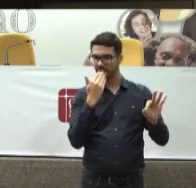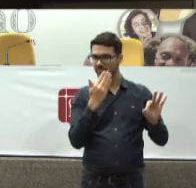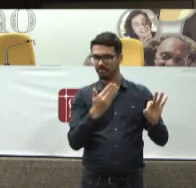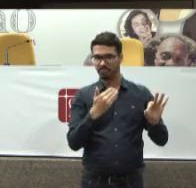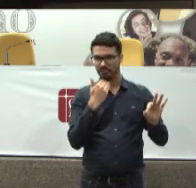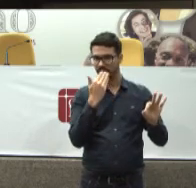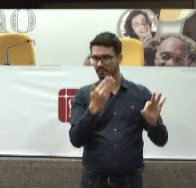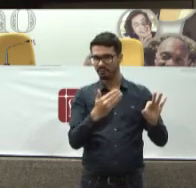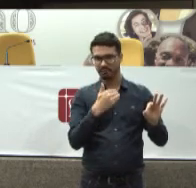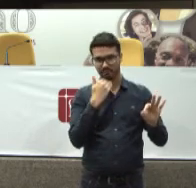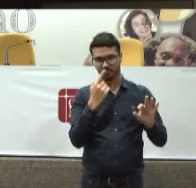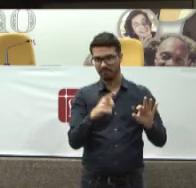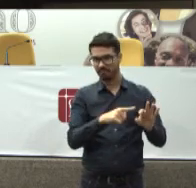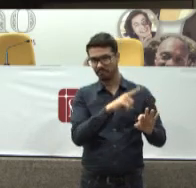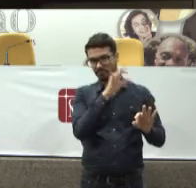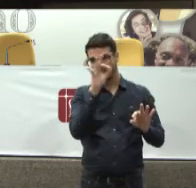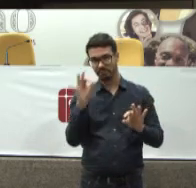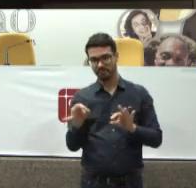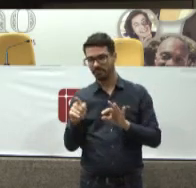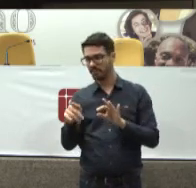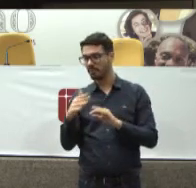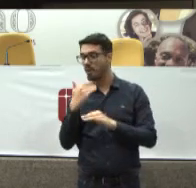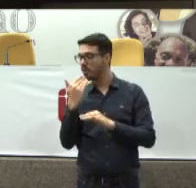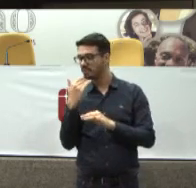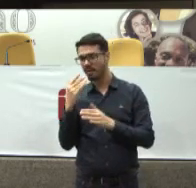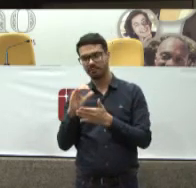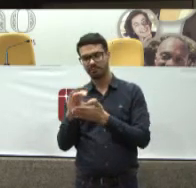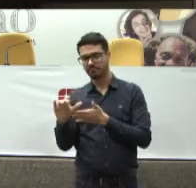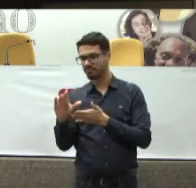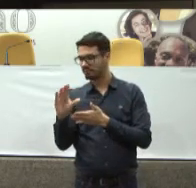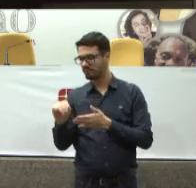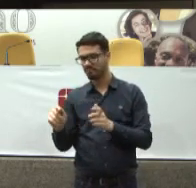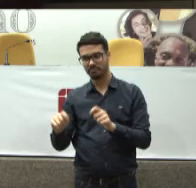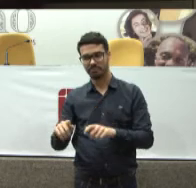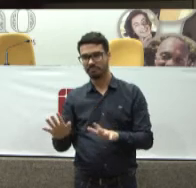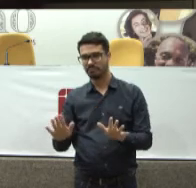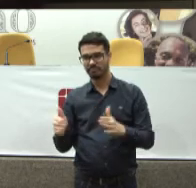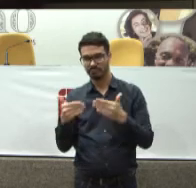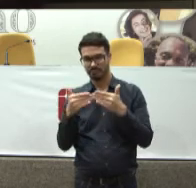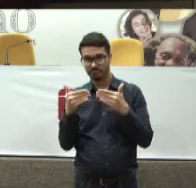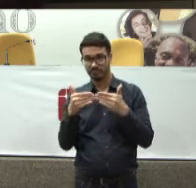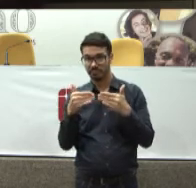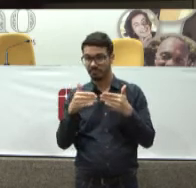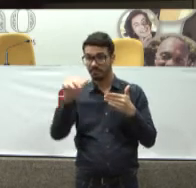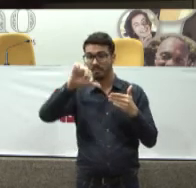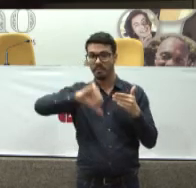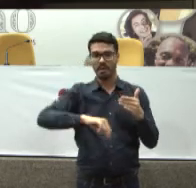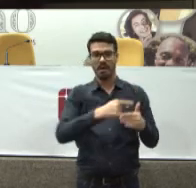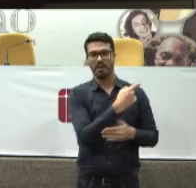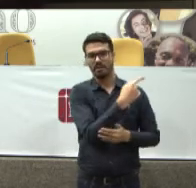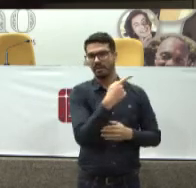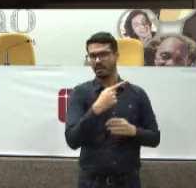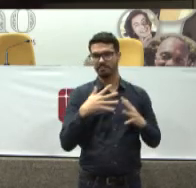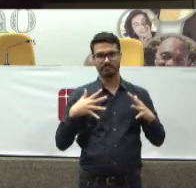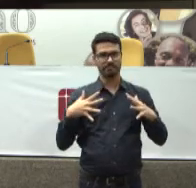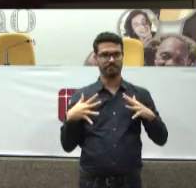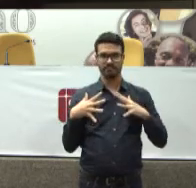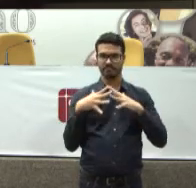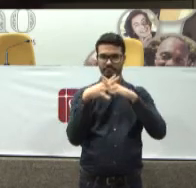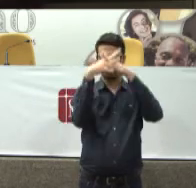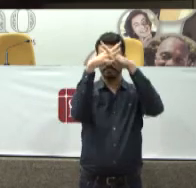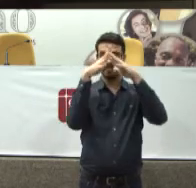conseguimos E vemos um SUS Desfinanciado E pior de tudo E essa aqui Talvez seja a dualidade Mais